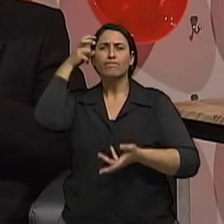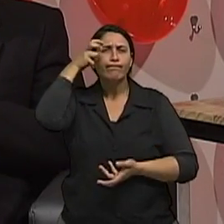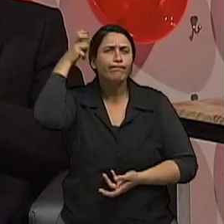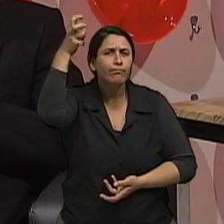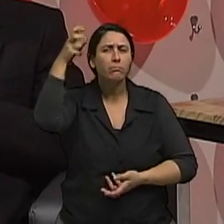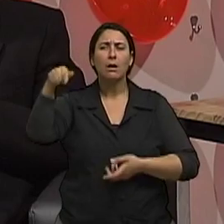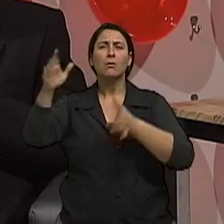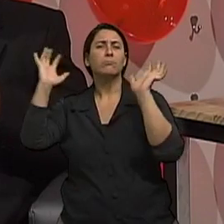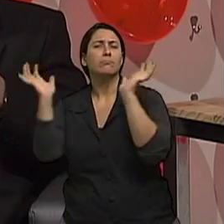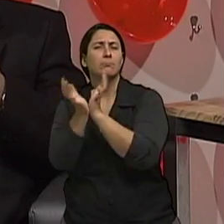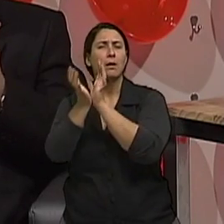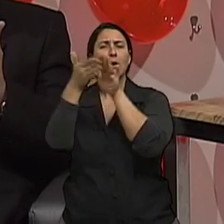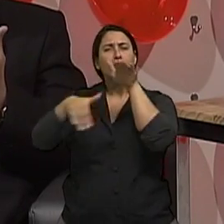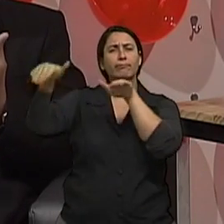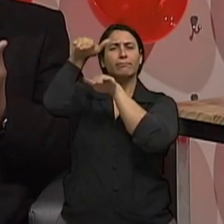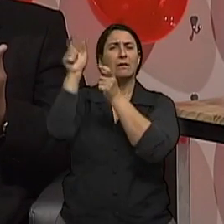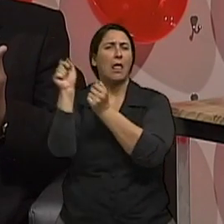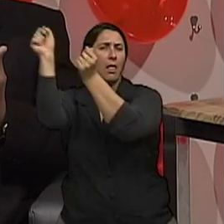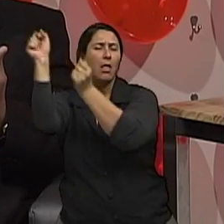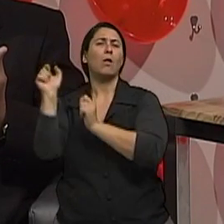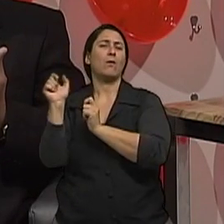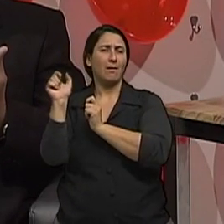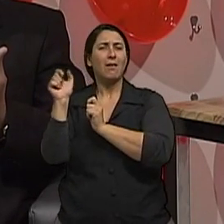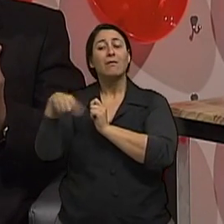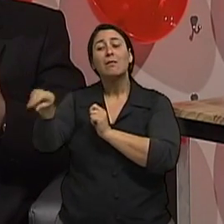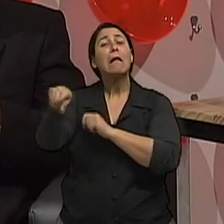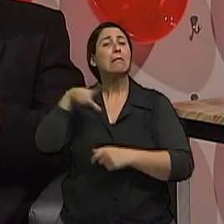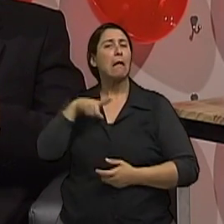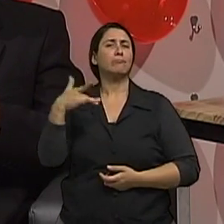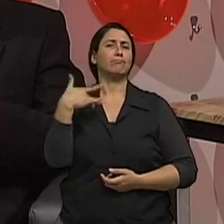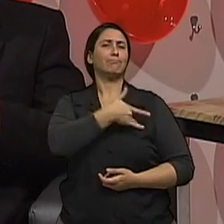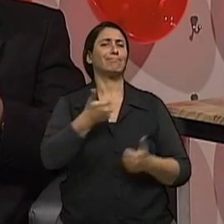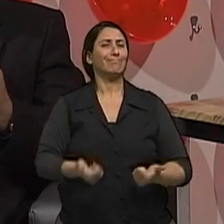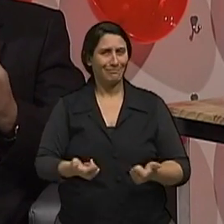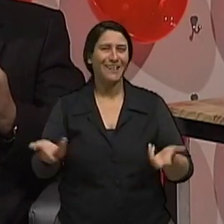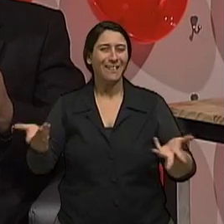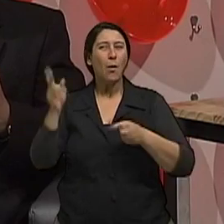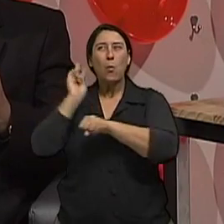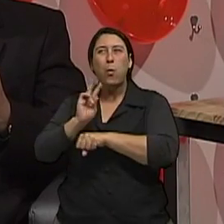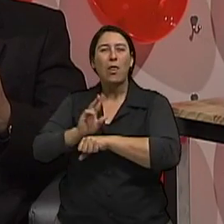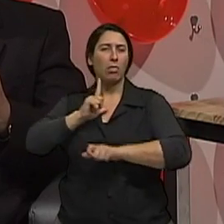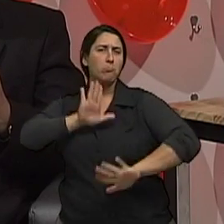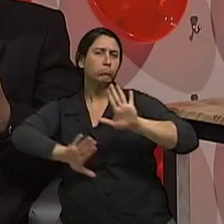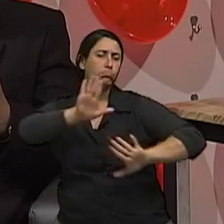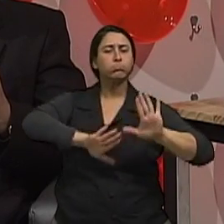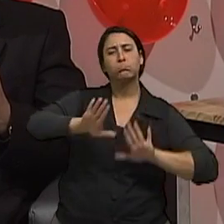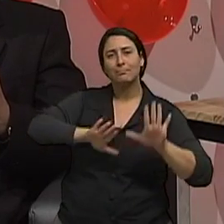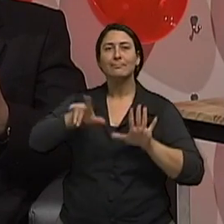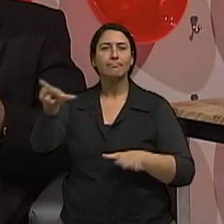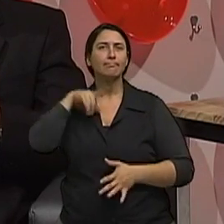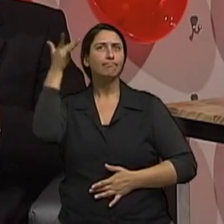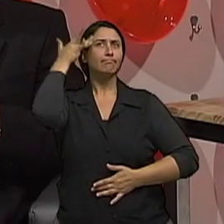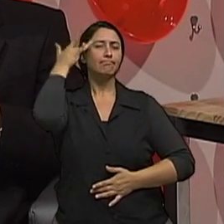alta. Então, existe uma série... Tendem a ter hábitos de vida mais saudáveis, se eles conseguem se controlar. Então, existe uma série de fatores de confusão,